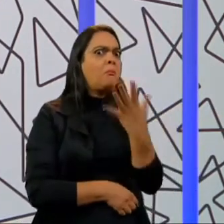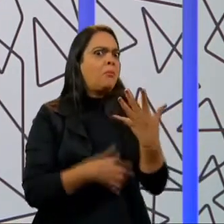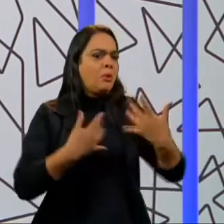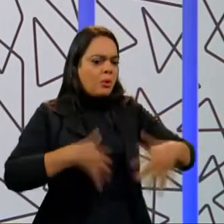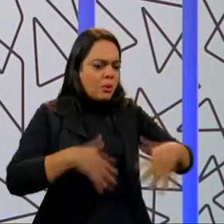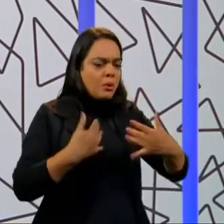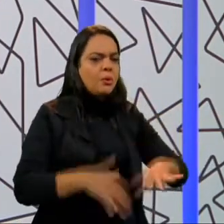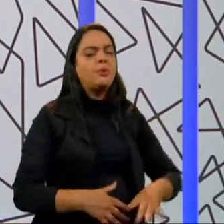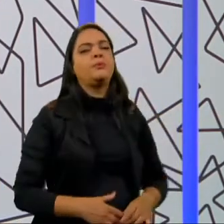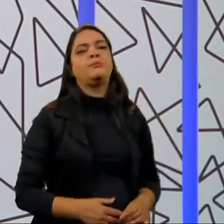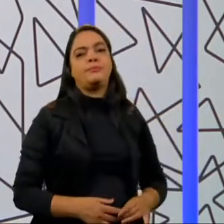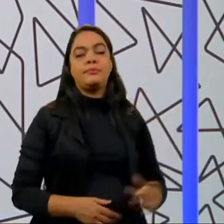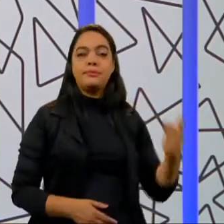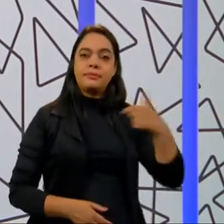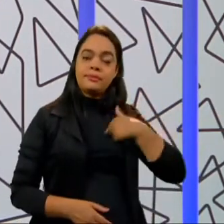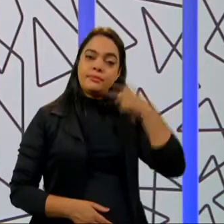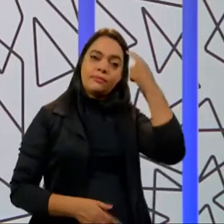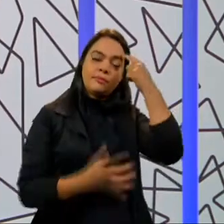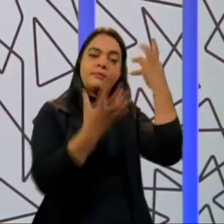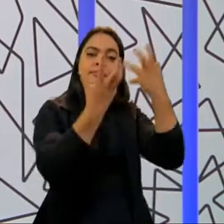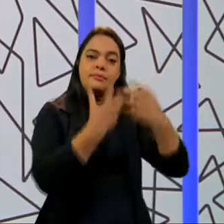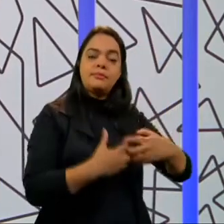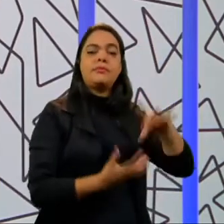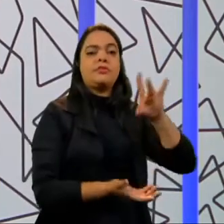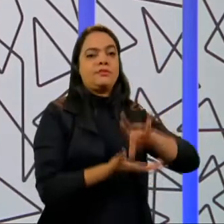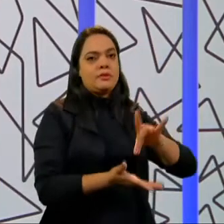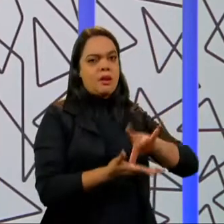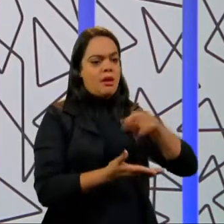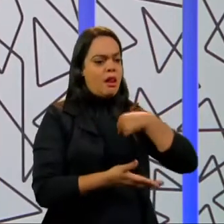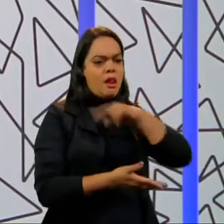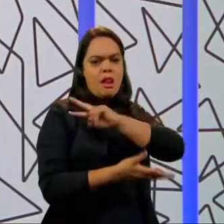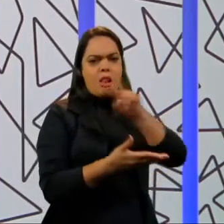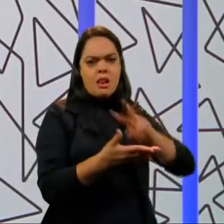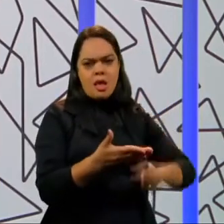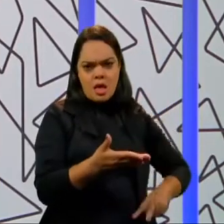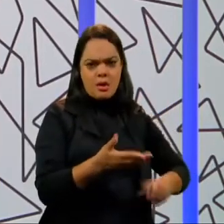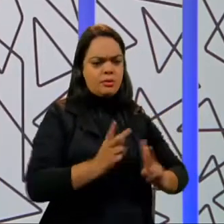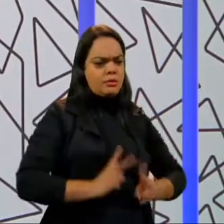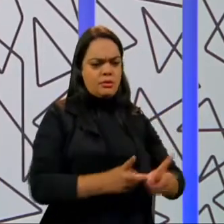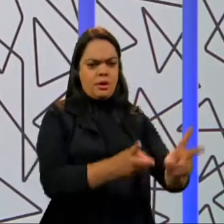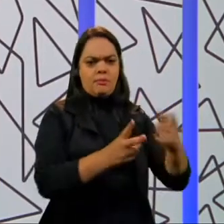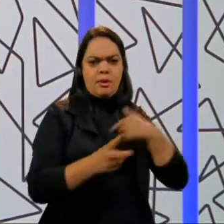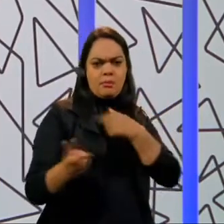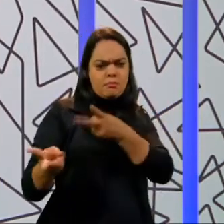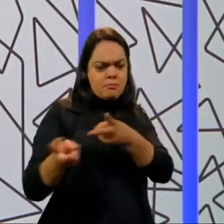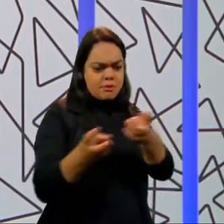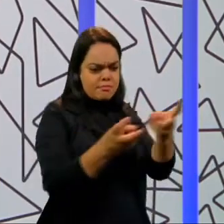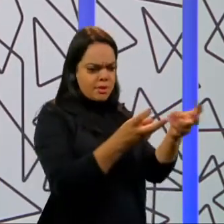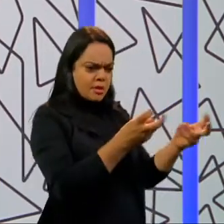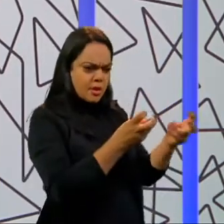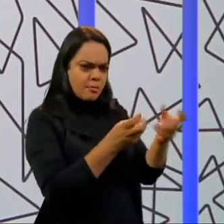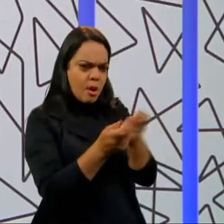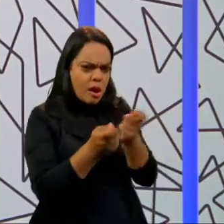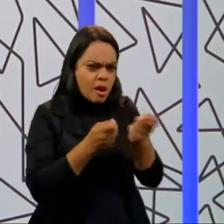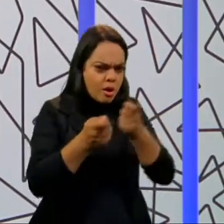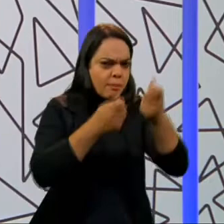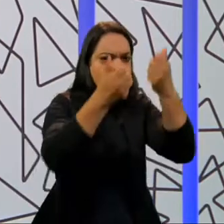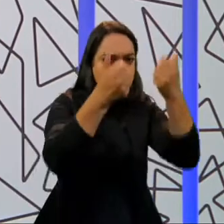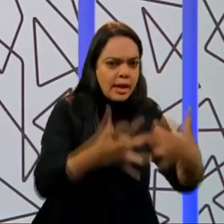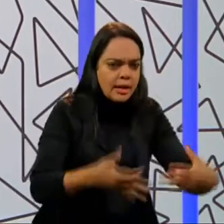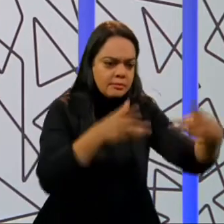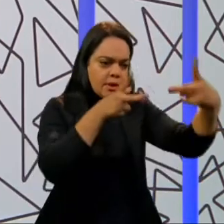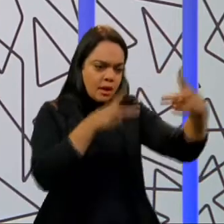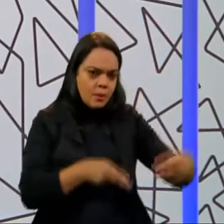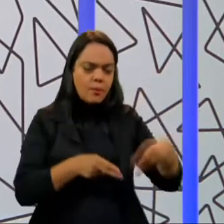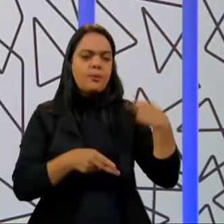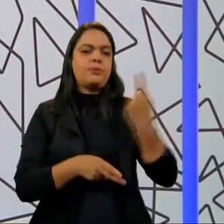o que eu penso e necessariamente tenho lido bastante a respeito, tenho visto outros especialistas, falando sobre isso,